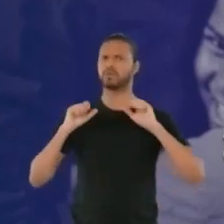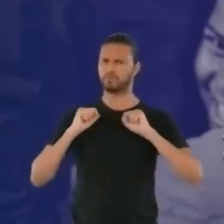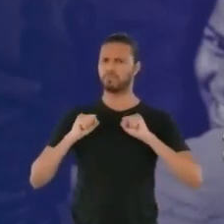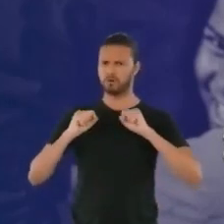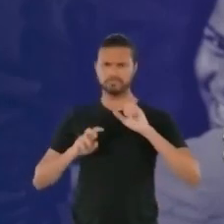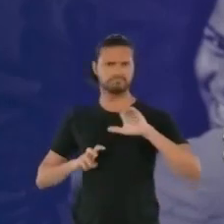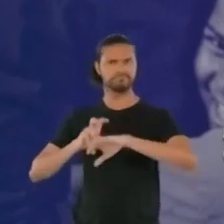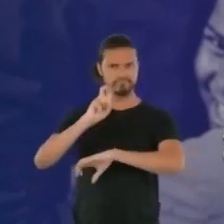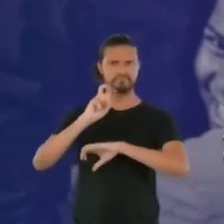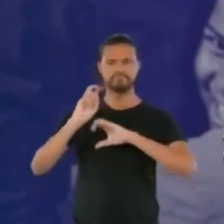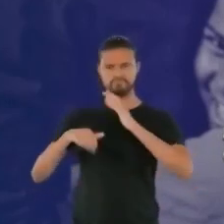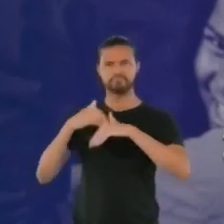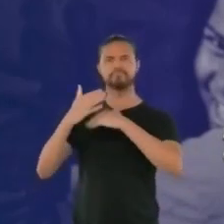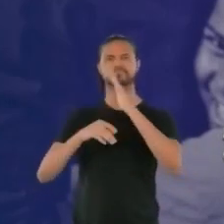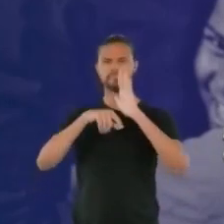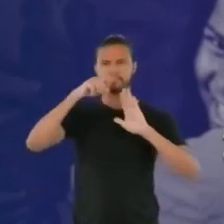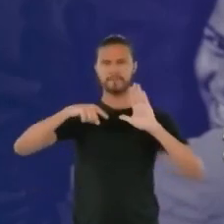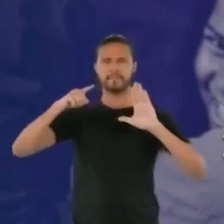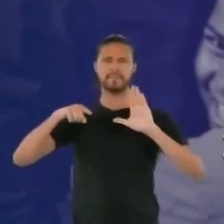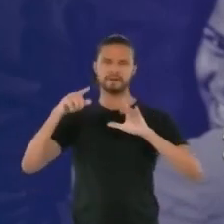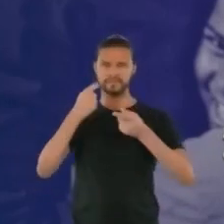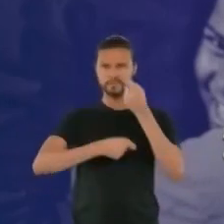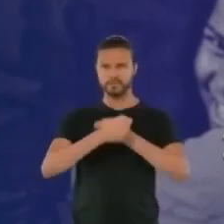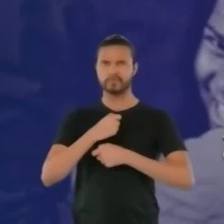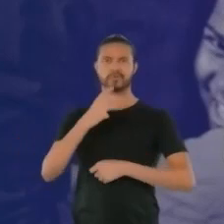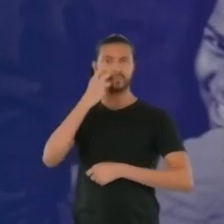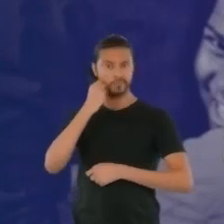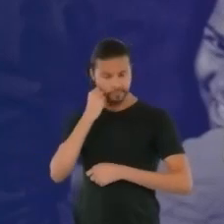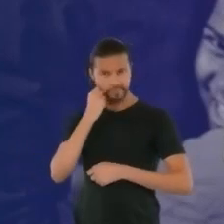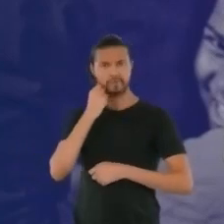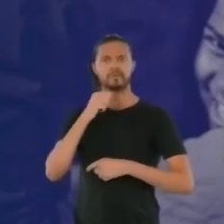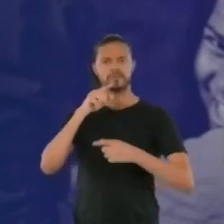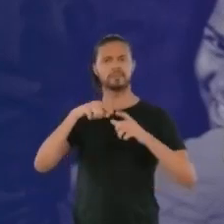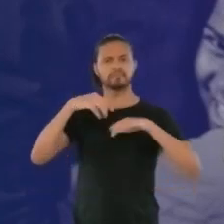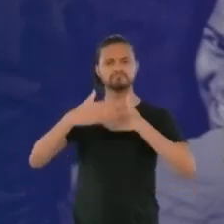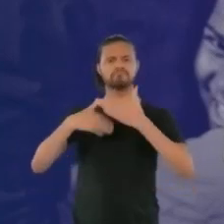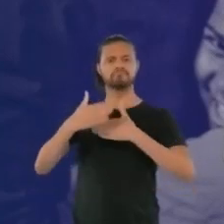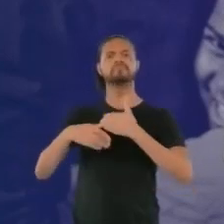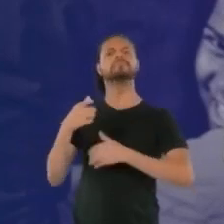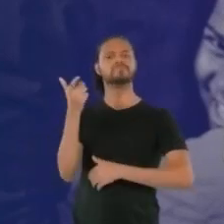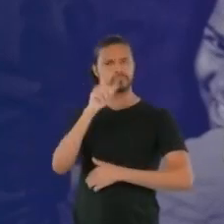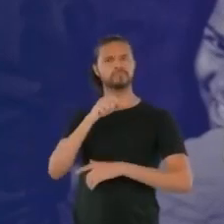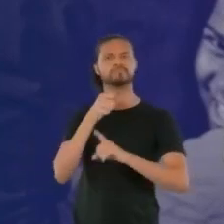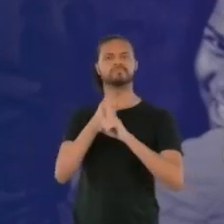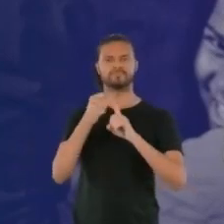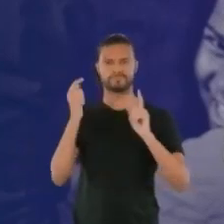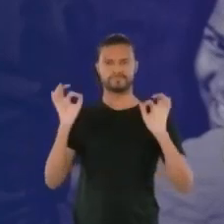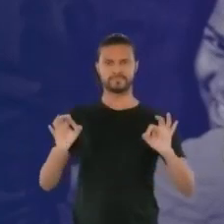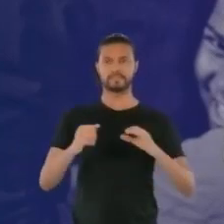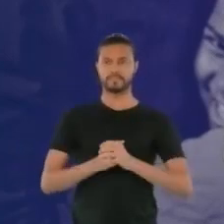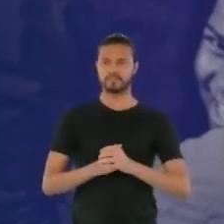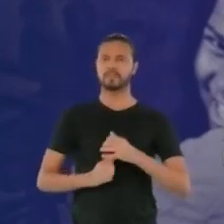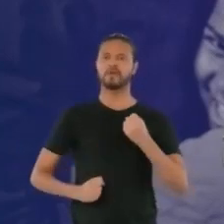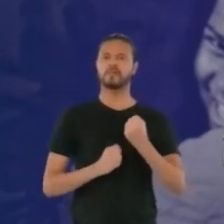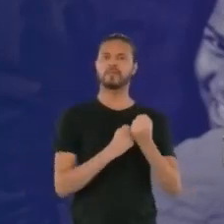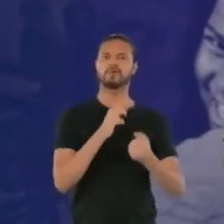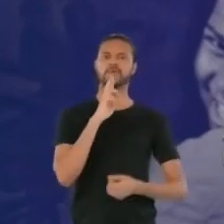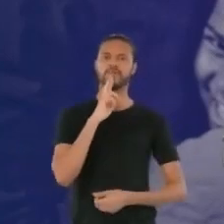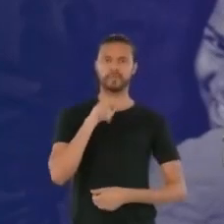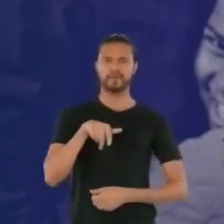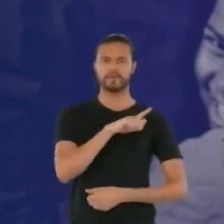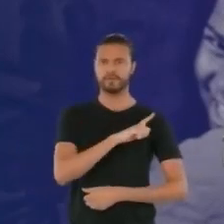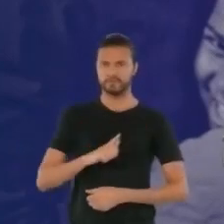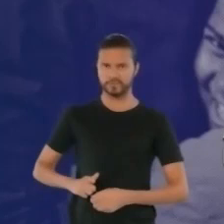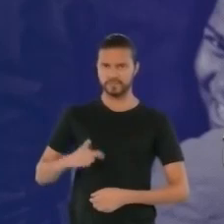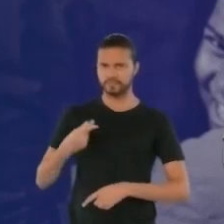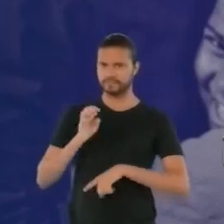A Lagoas pode avançar com seus indicadores econômicos e só através do seu desenvolvimento isso é possível. Apoio